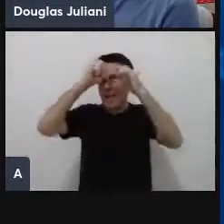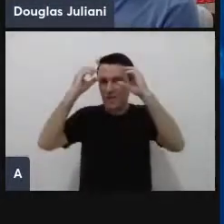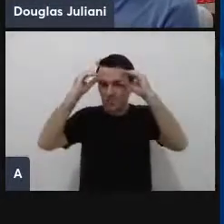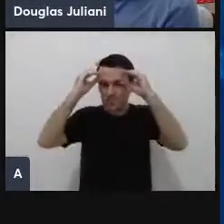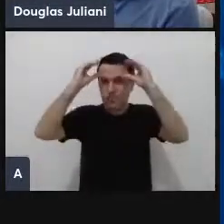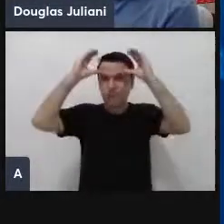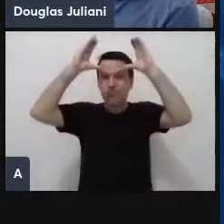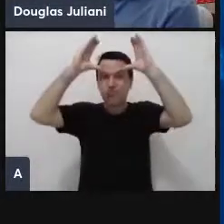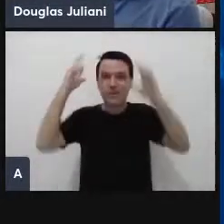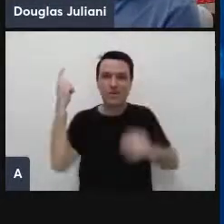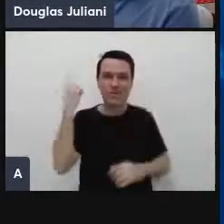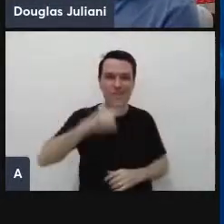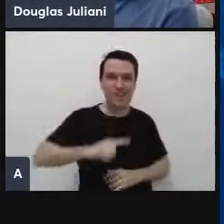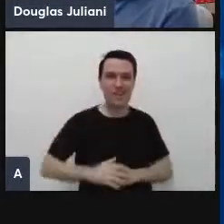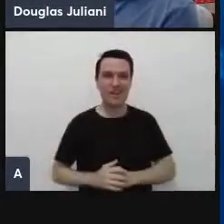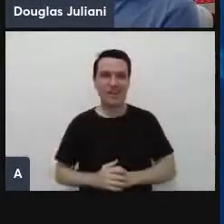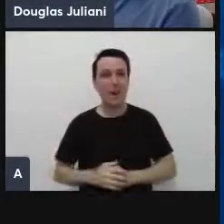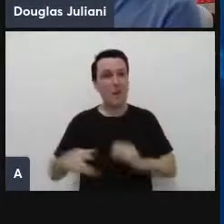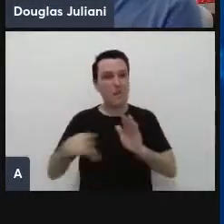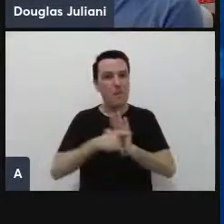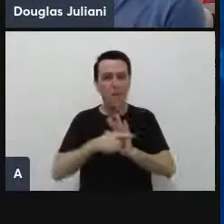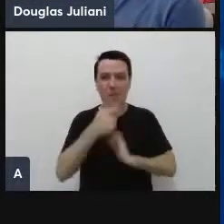é só dele do Robert Einstein